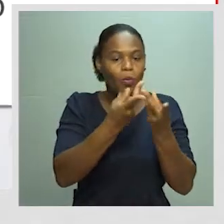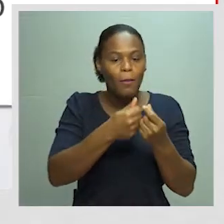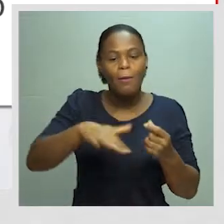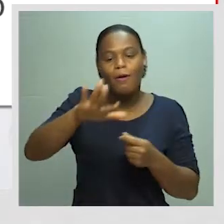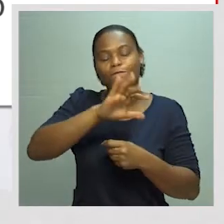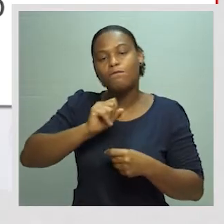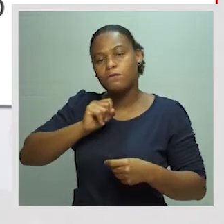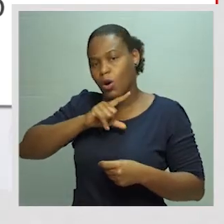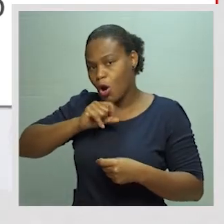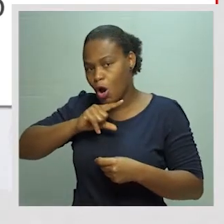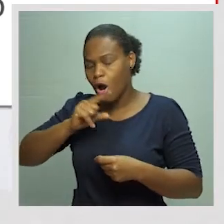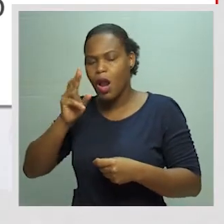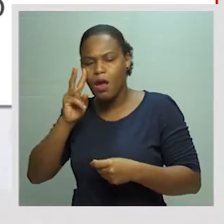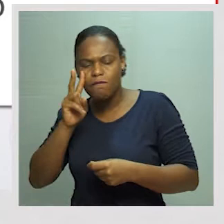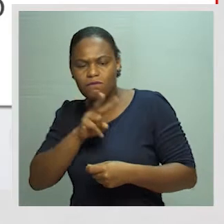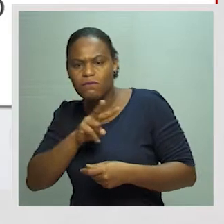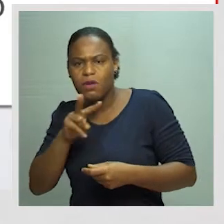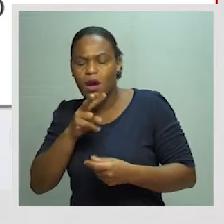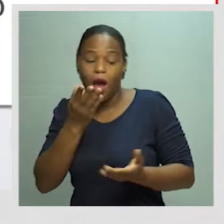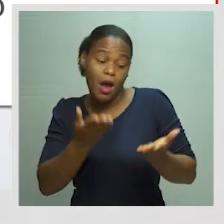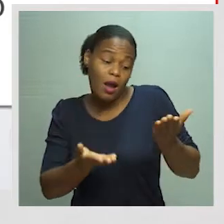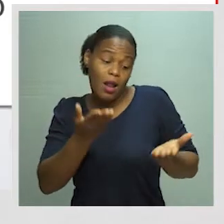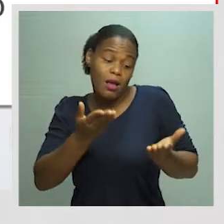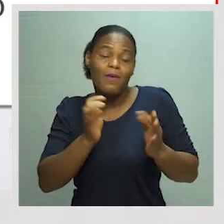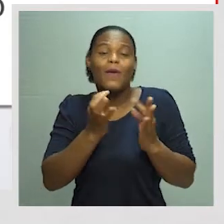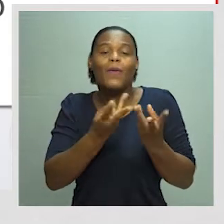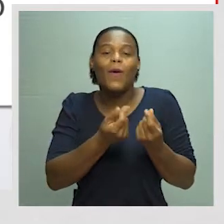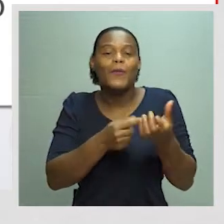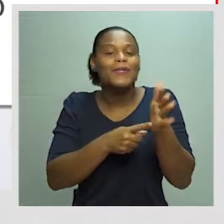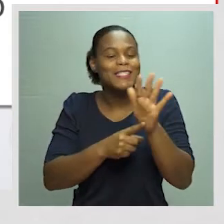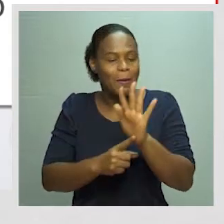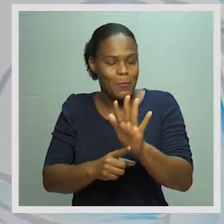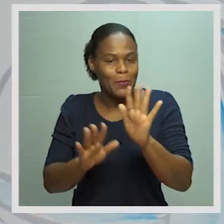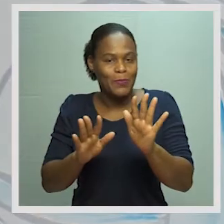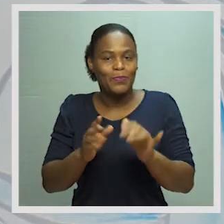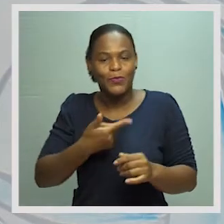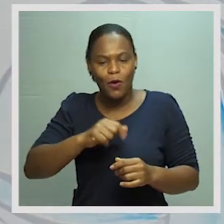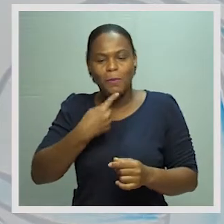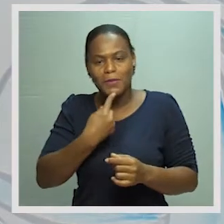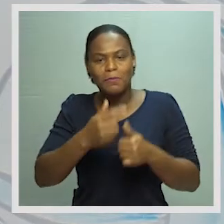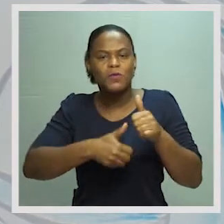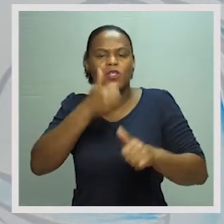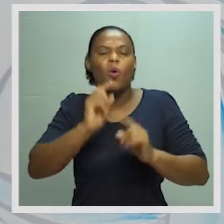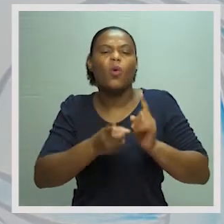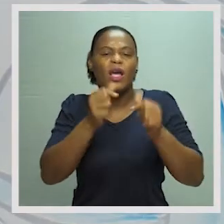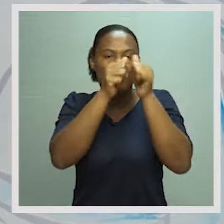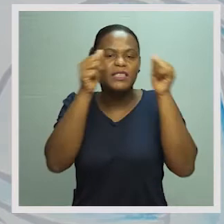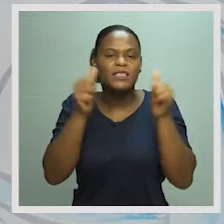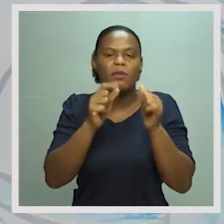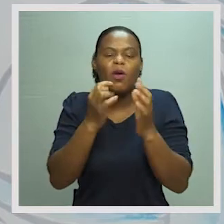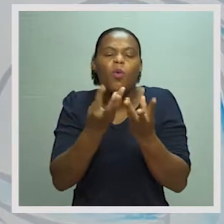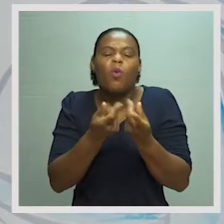a possibilitar a verificação do equilíbrio econômico. Com um exemplo, nós vamos perceber melhor o que é que é sistemas de